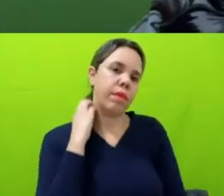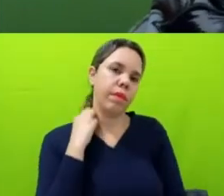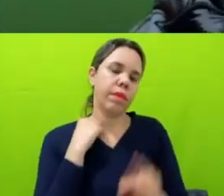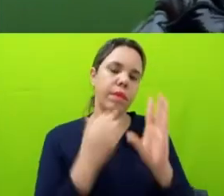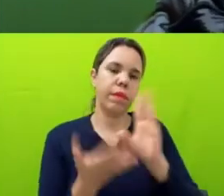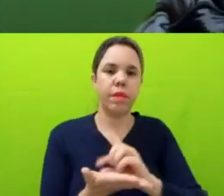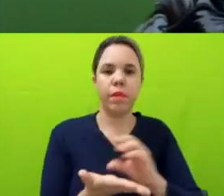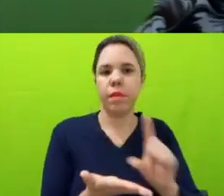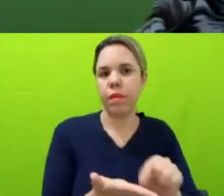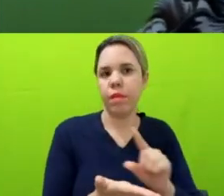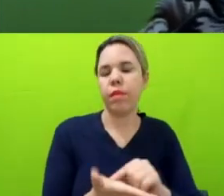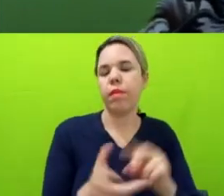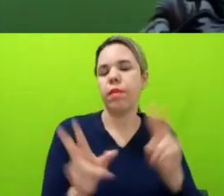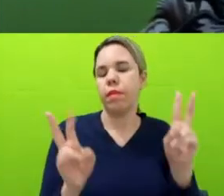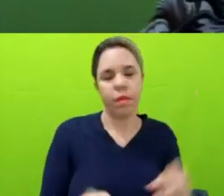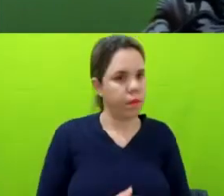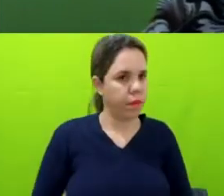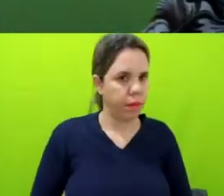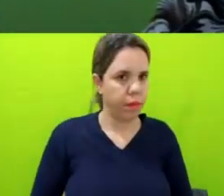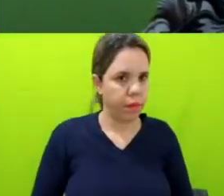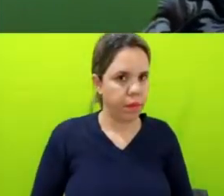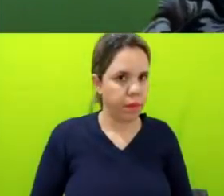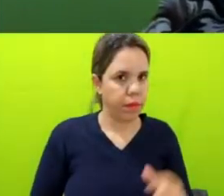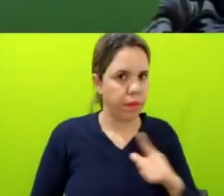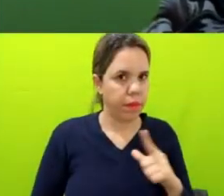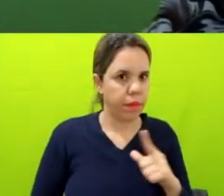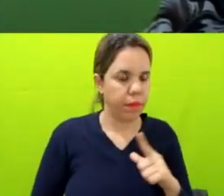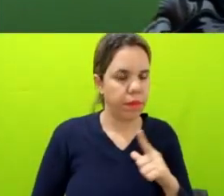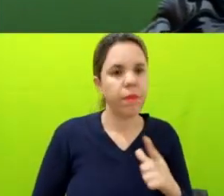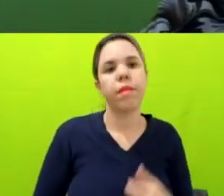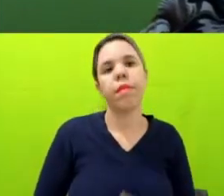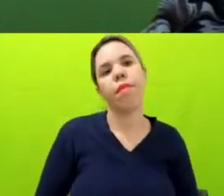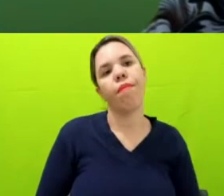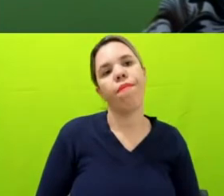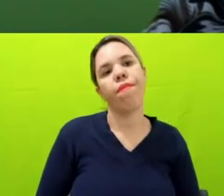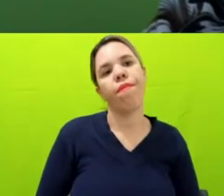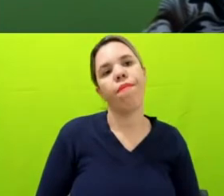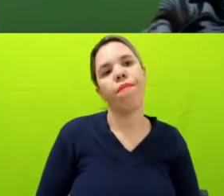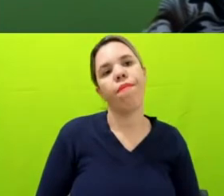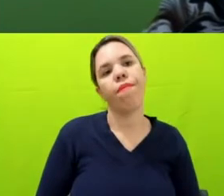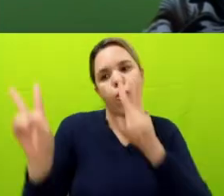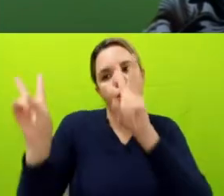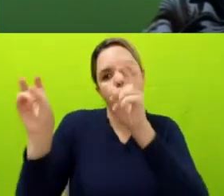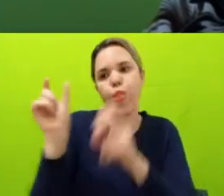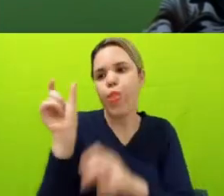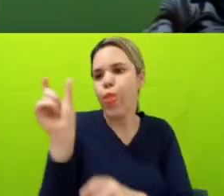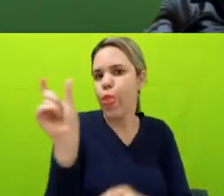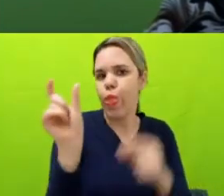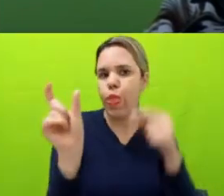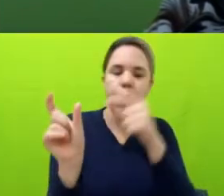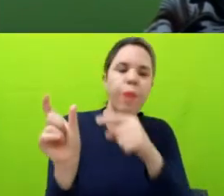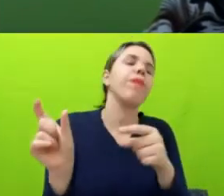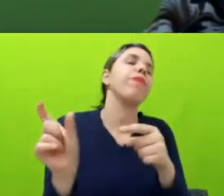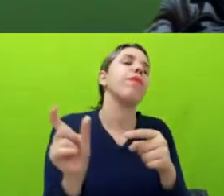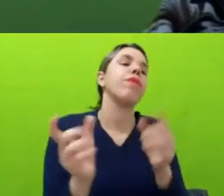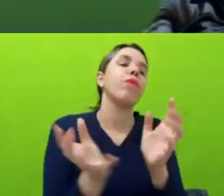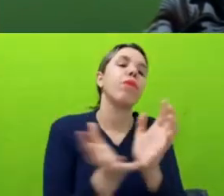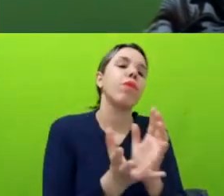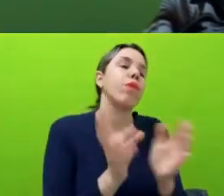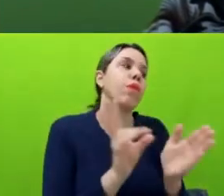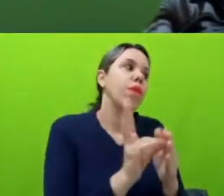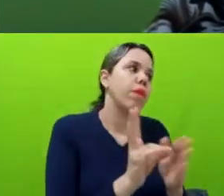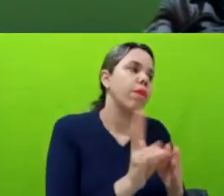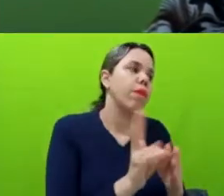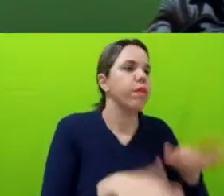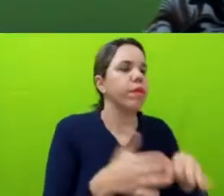como existe esse extermínio da população Yanomami e também pela falta de informações. Na